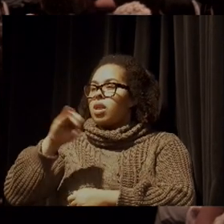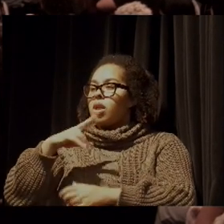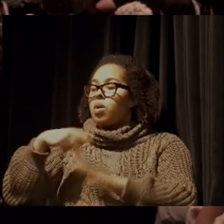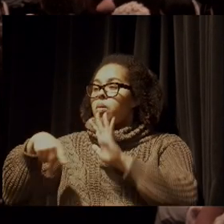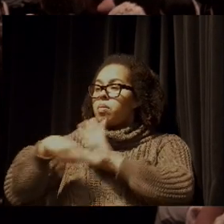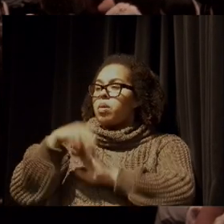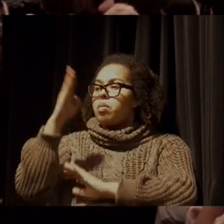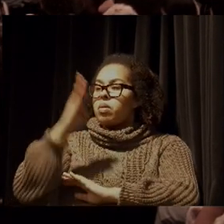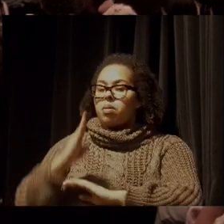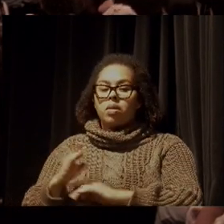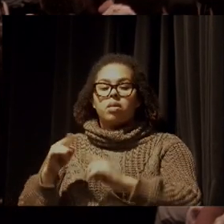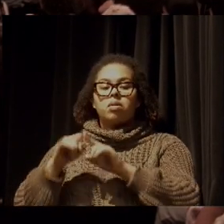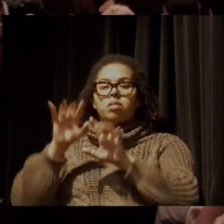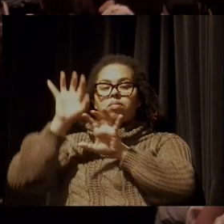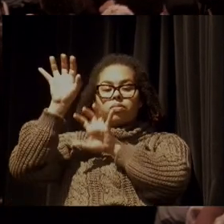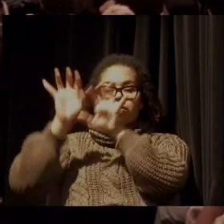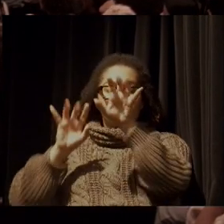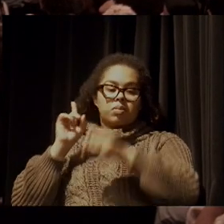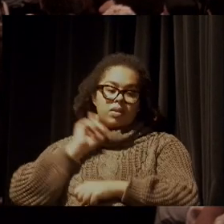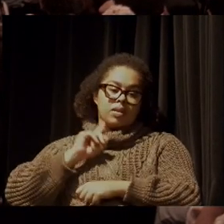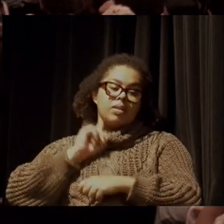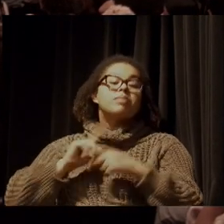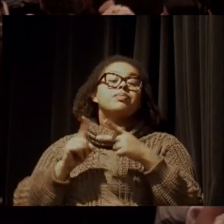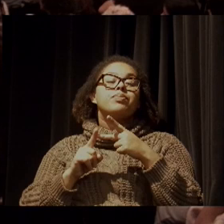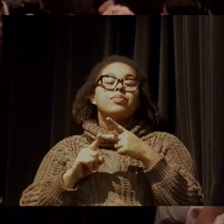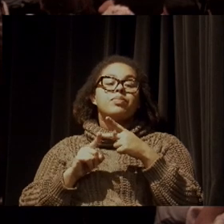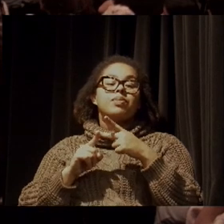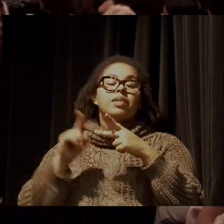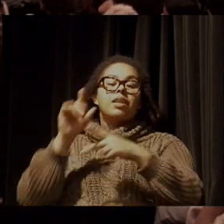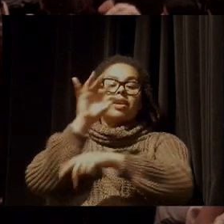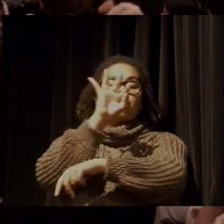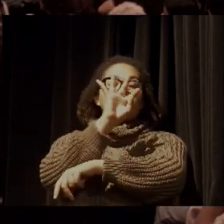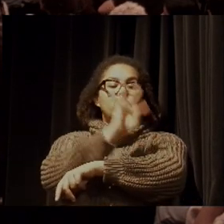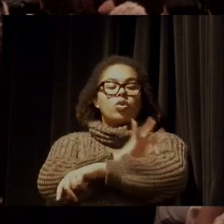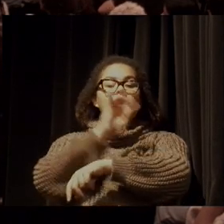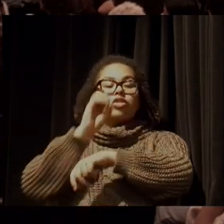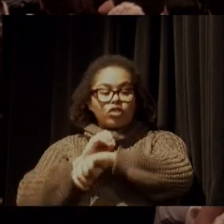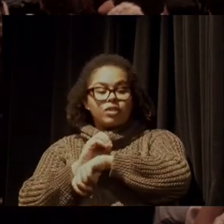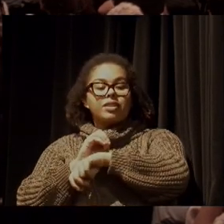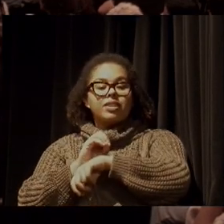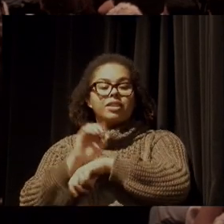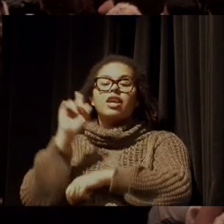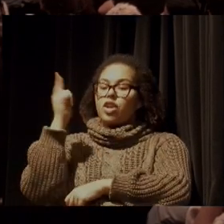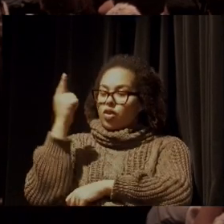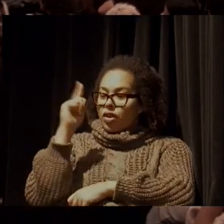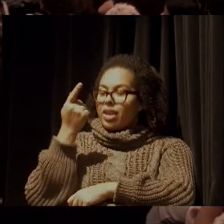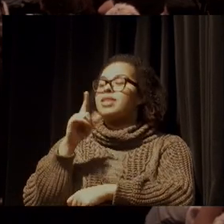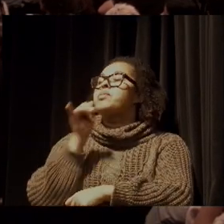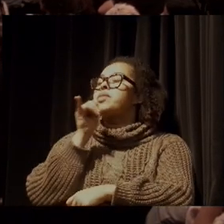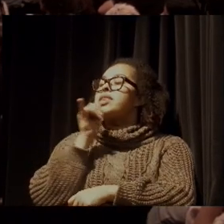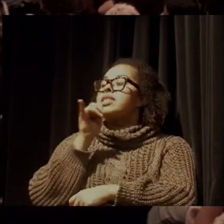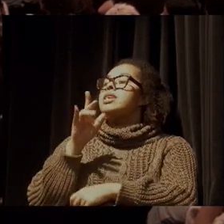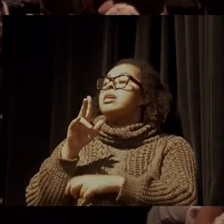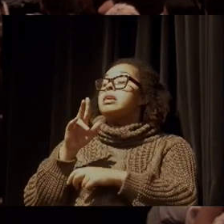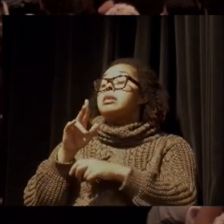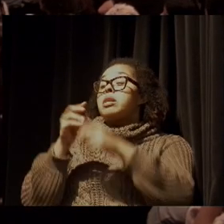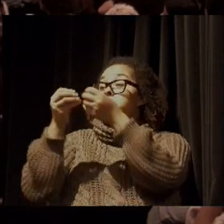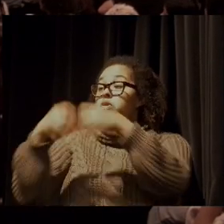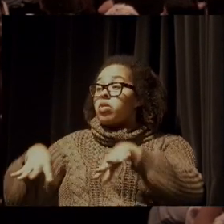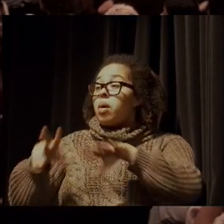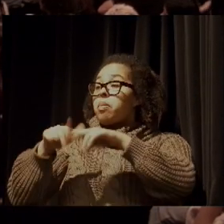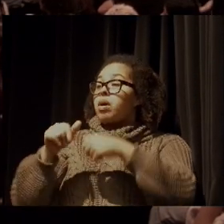Minas, Tocantins e Goiás. E eles estão sendo ameaçados pelas pequenas centrais hidroelétricas,